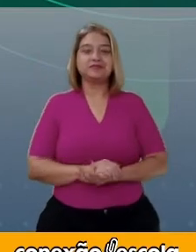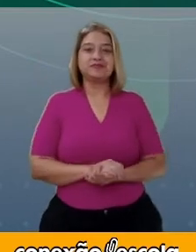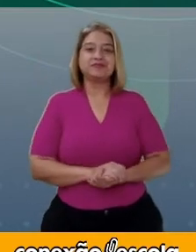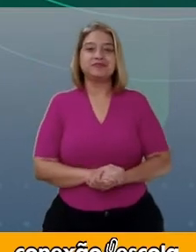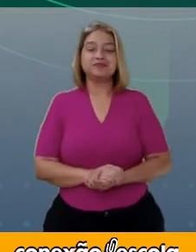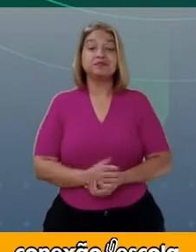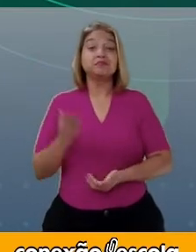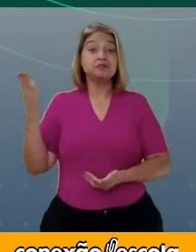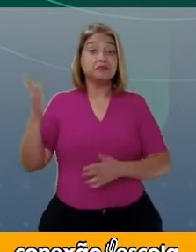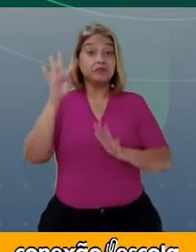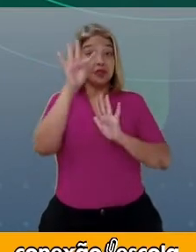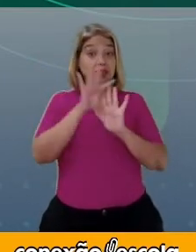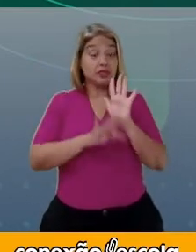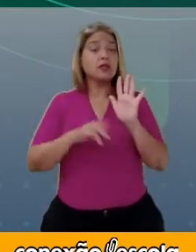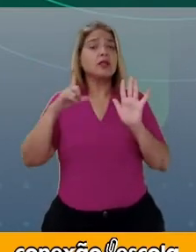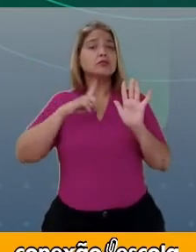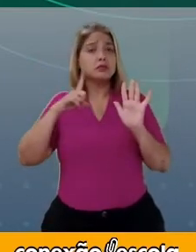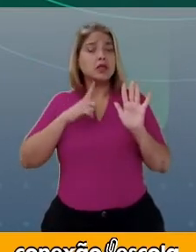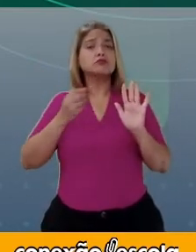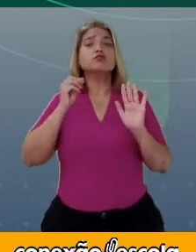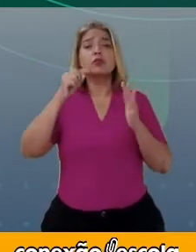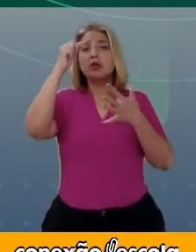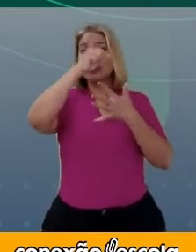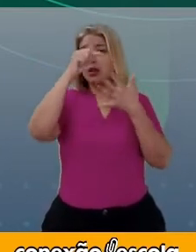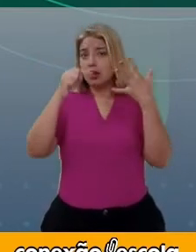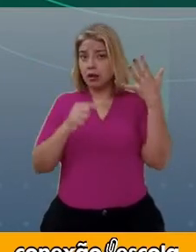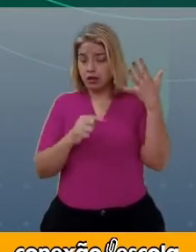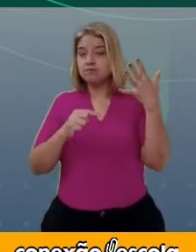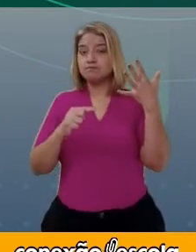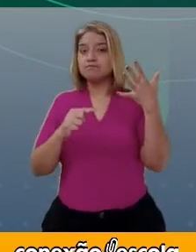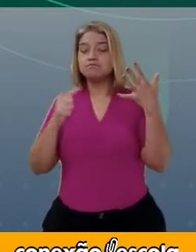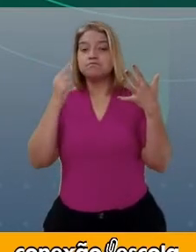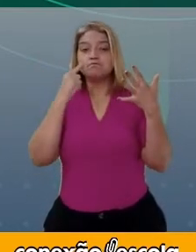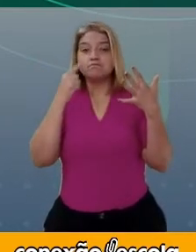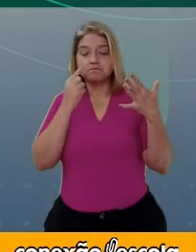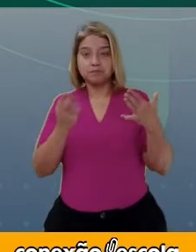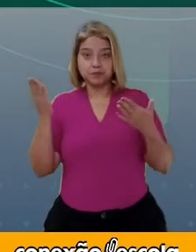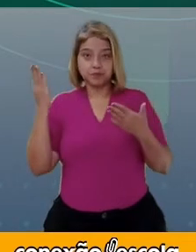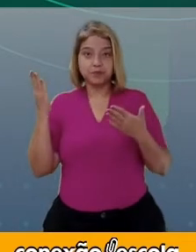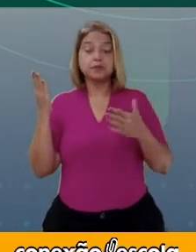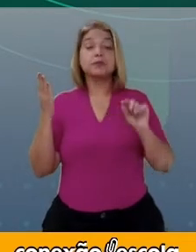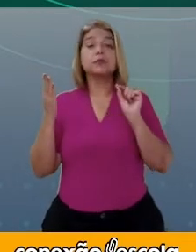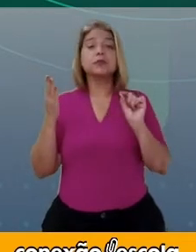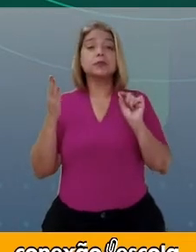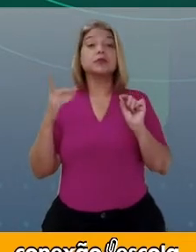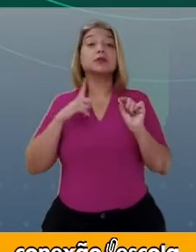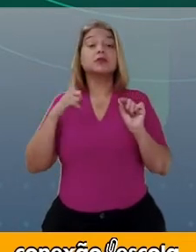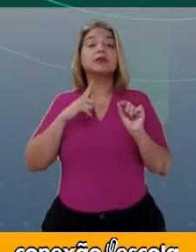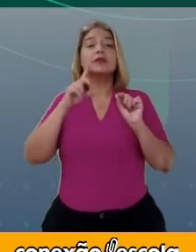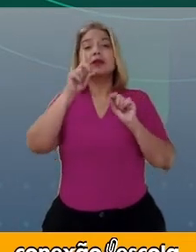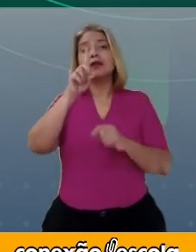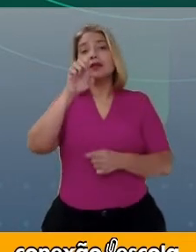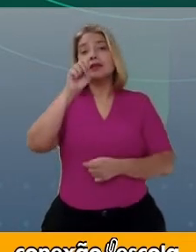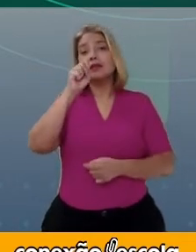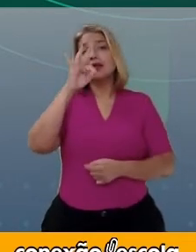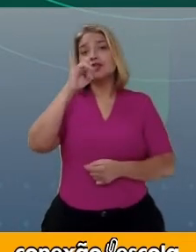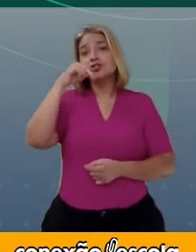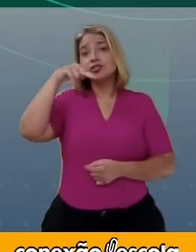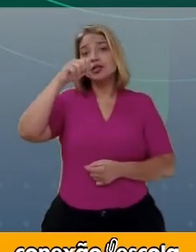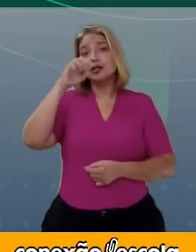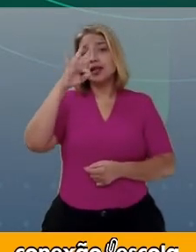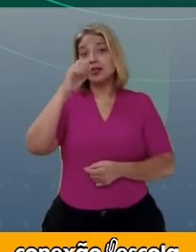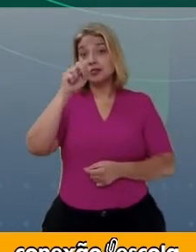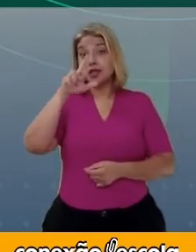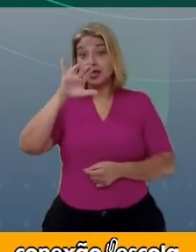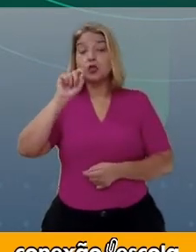Nesse texto, nós temos a presença de alguns elementos. Vejam só. Temos aí destinatário. Quem vai